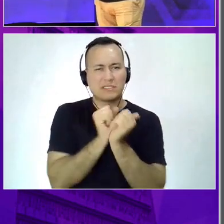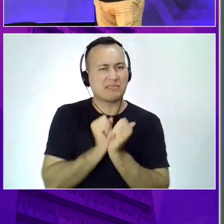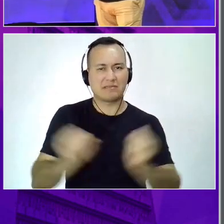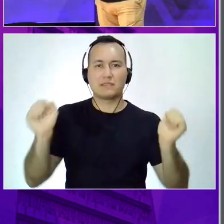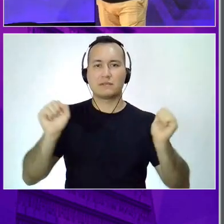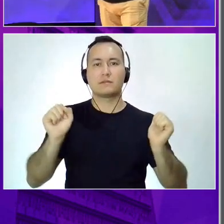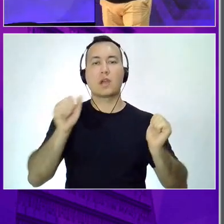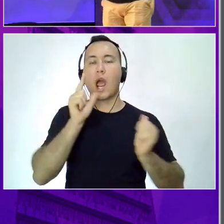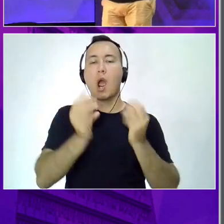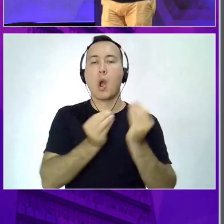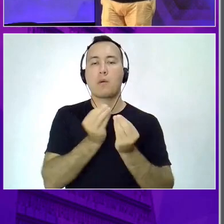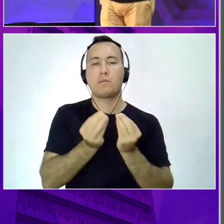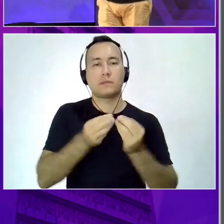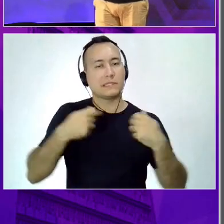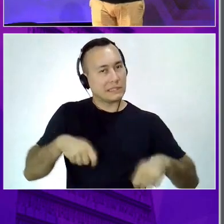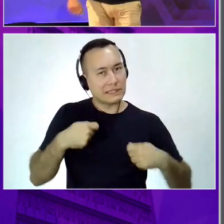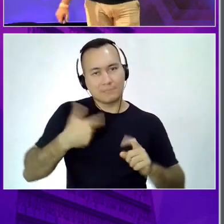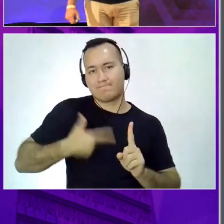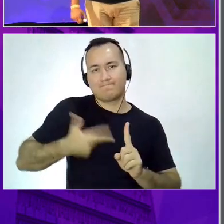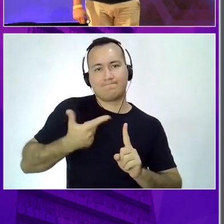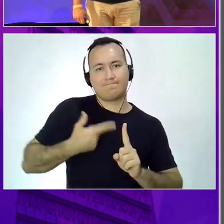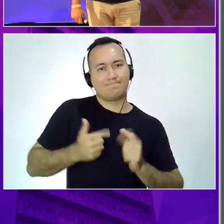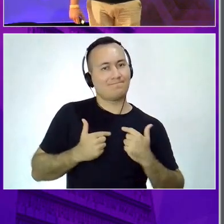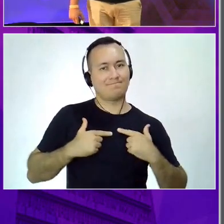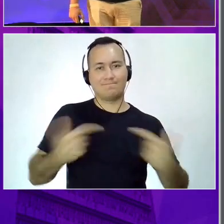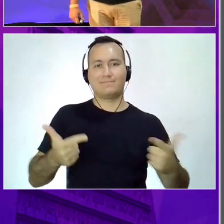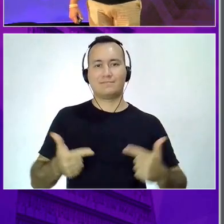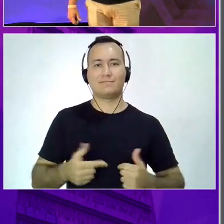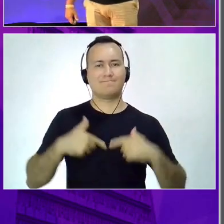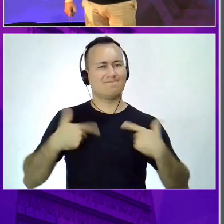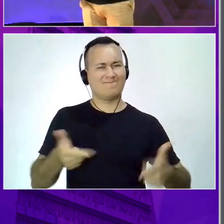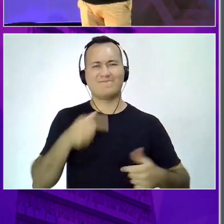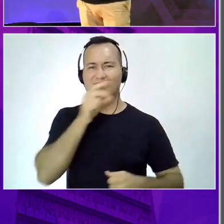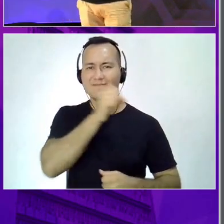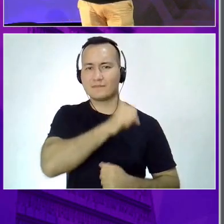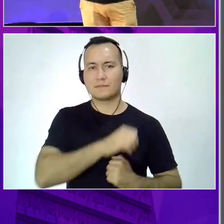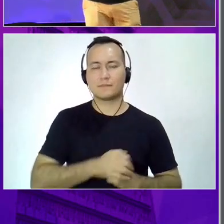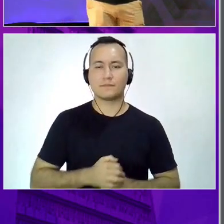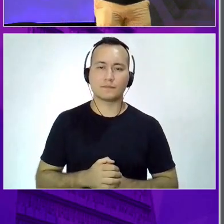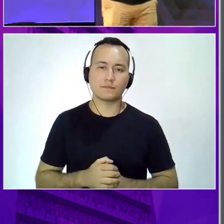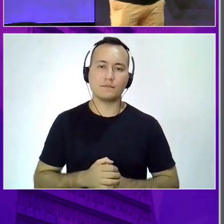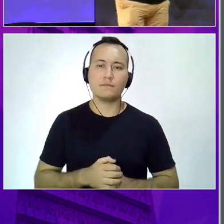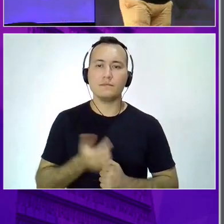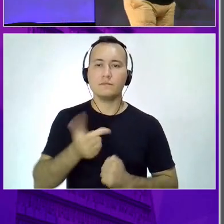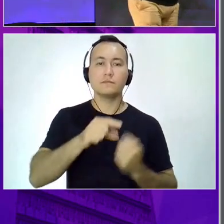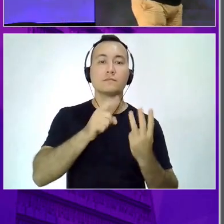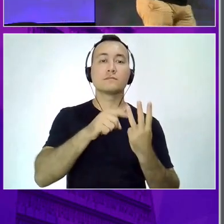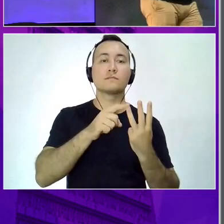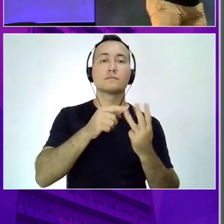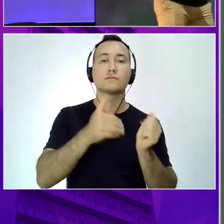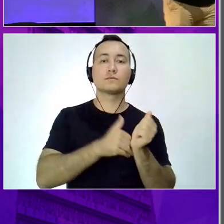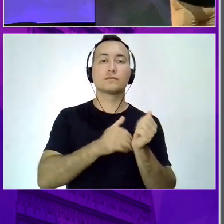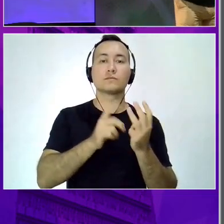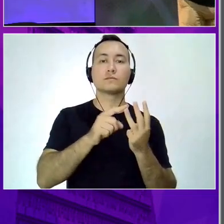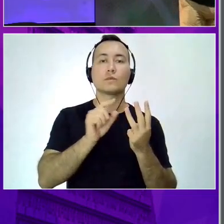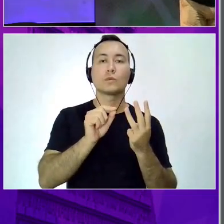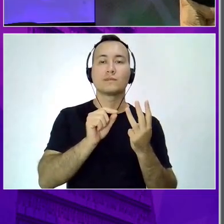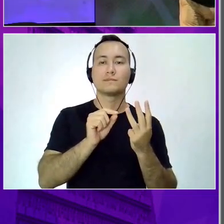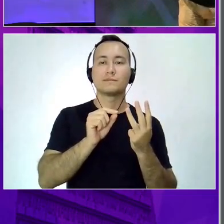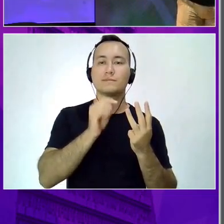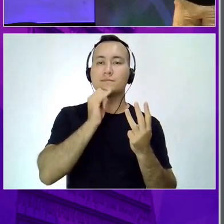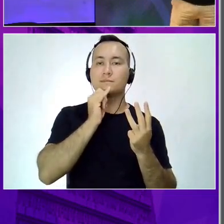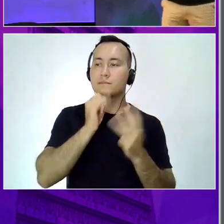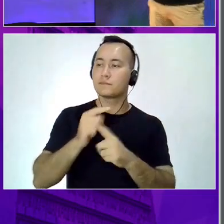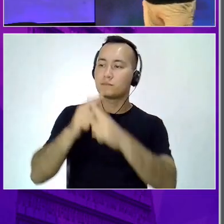E o terceiro segredo que eu trago hoje é o que eu chamo de encontro com os opostos. Nossa, estou até podendo falar mais